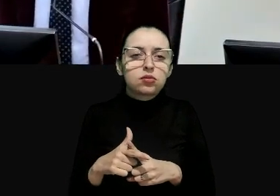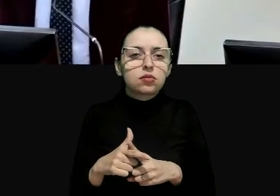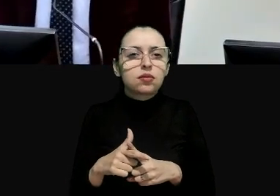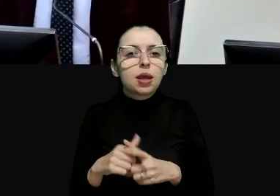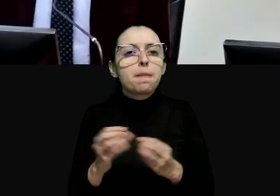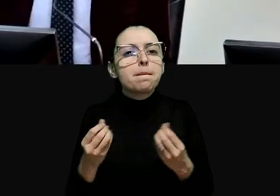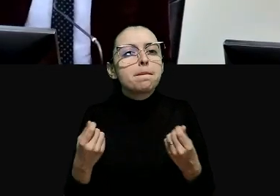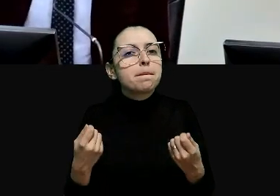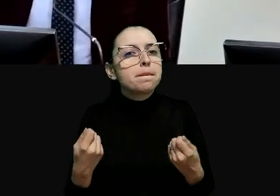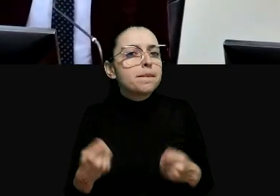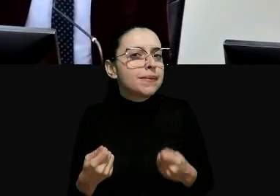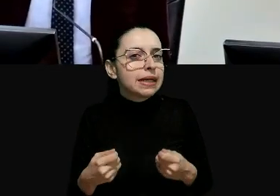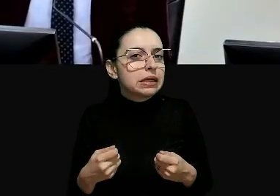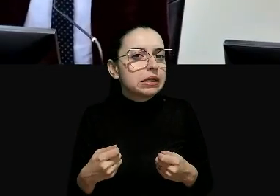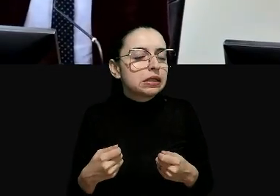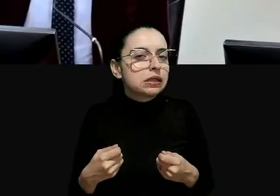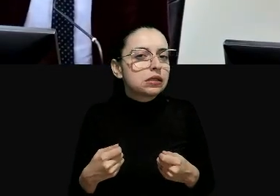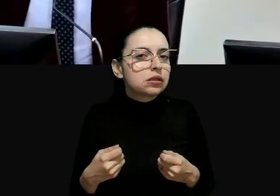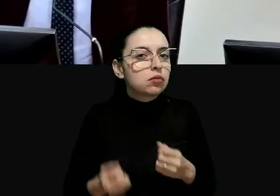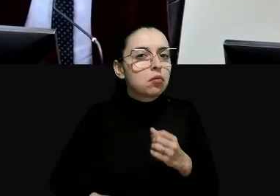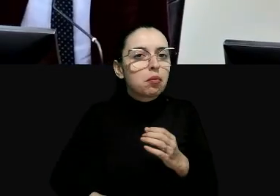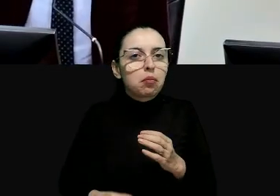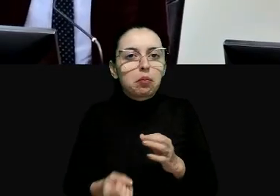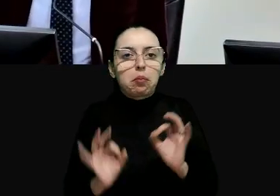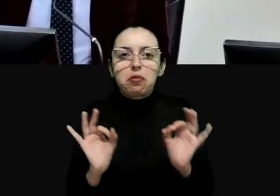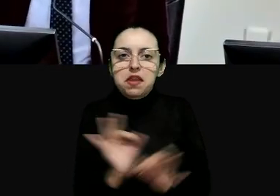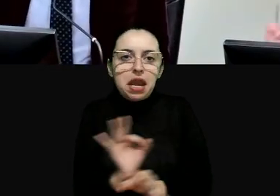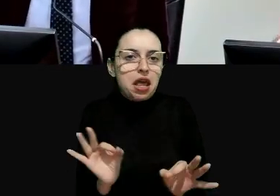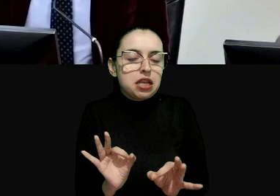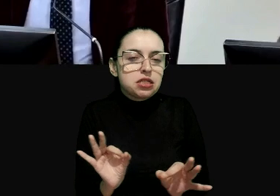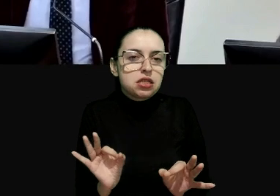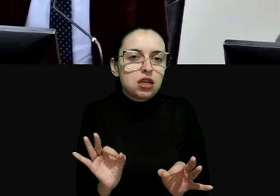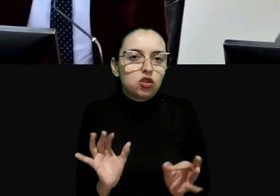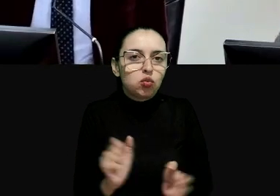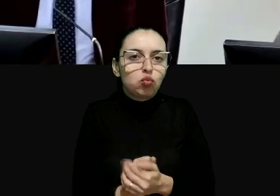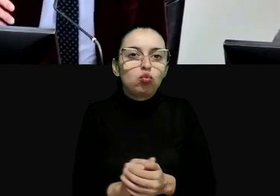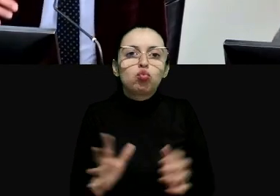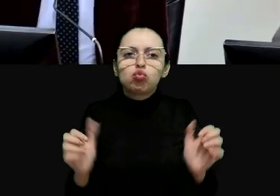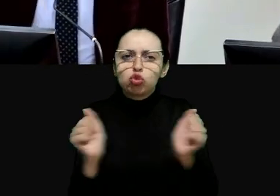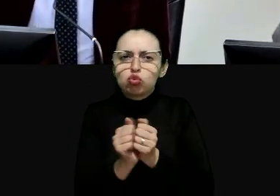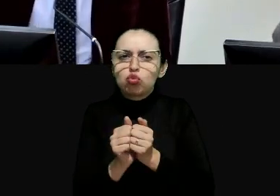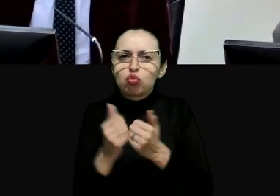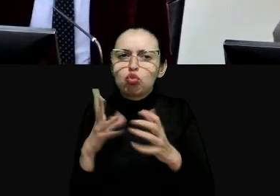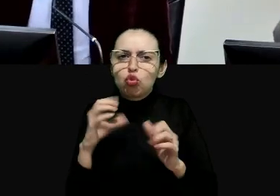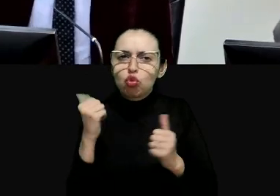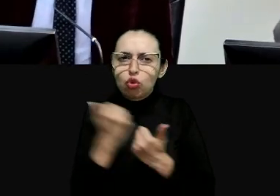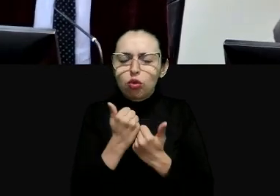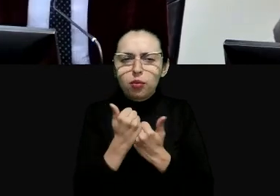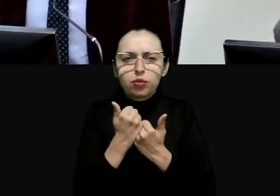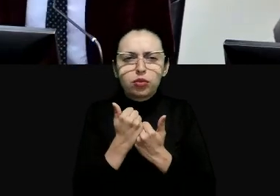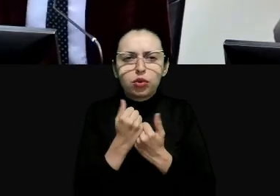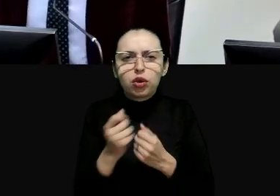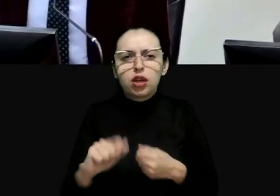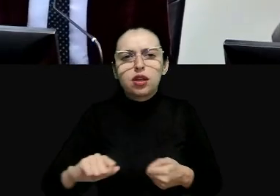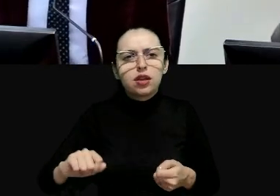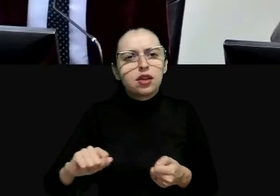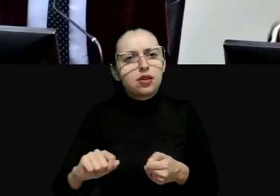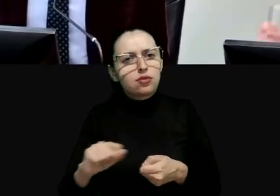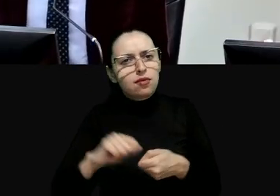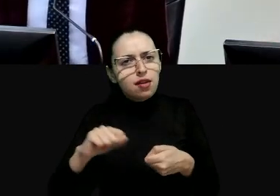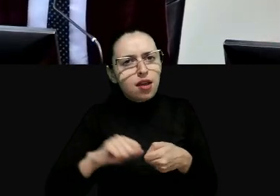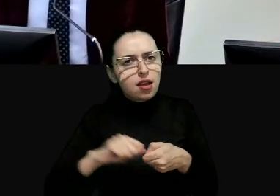Ucrânia para que seja pronto um membro que funciona no âmbito da